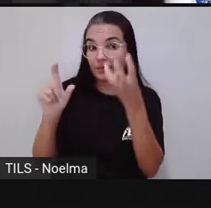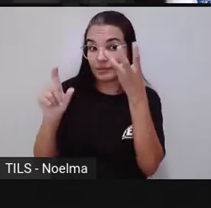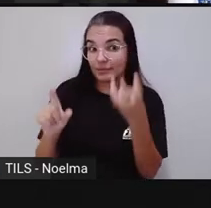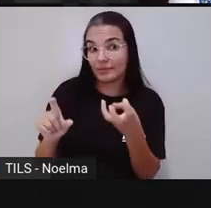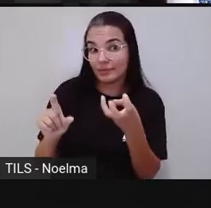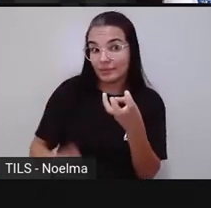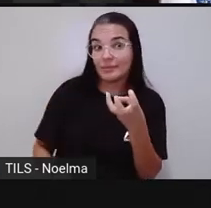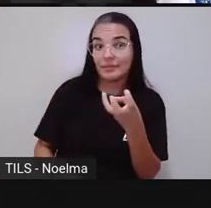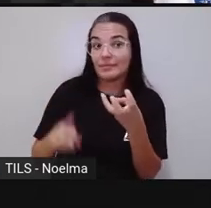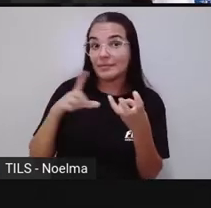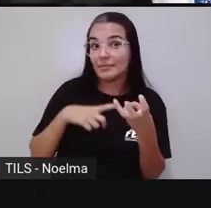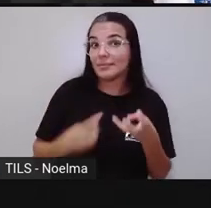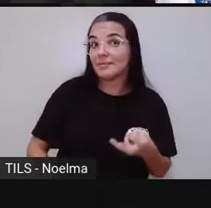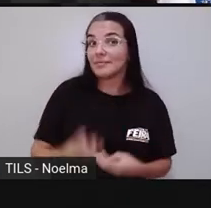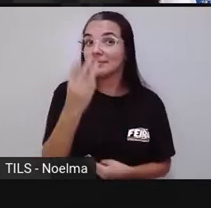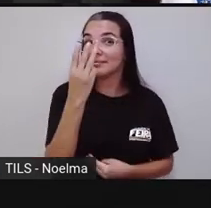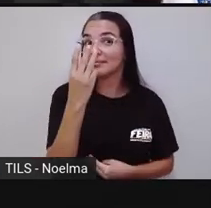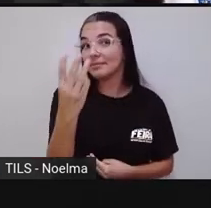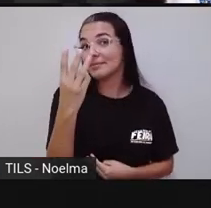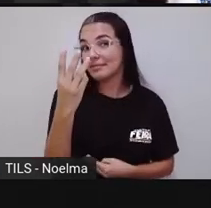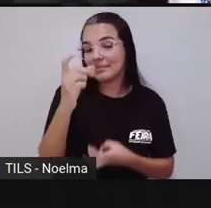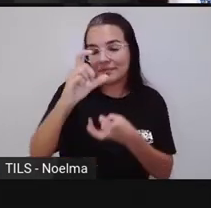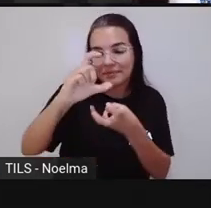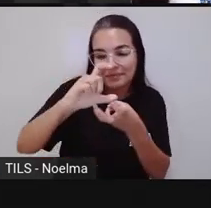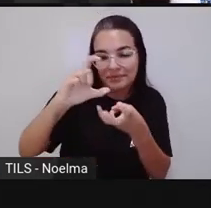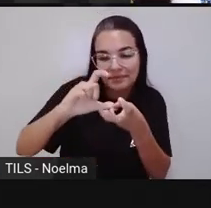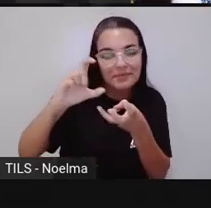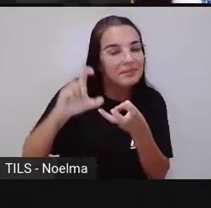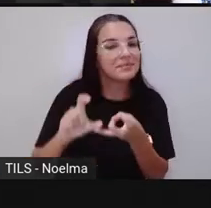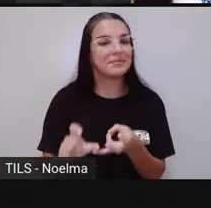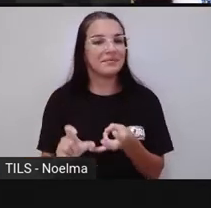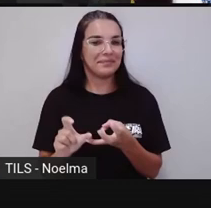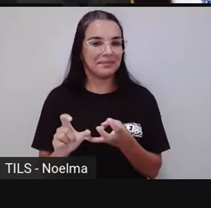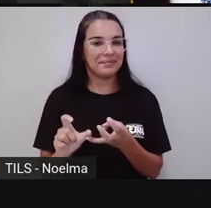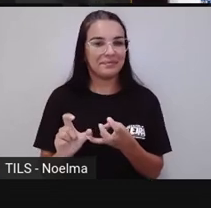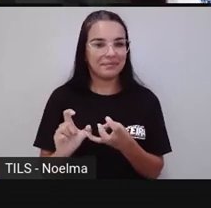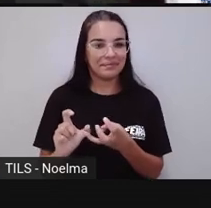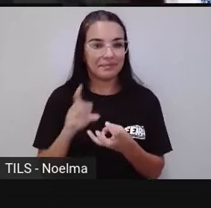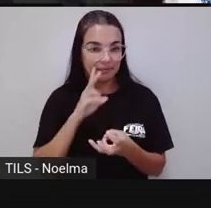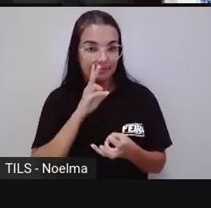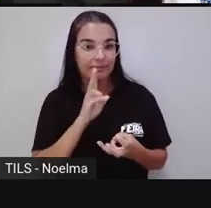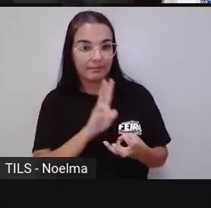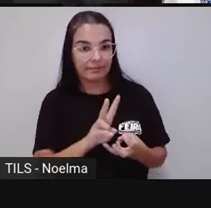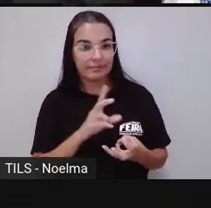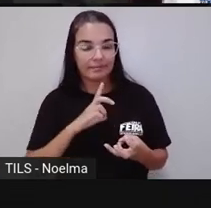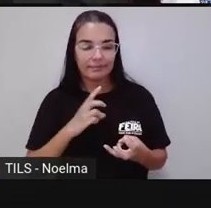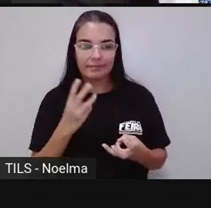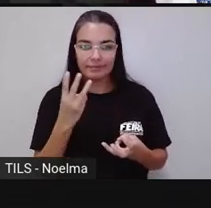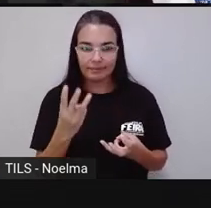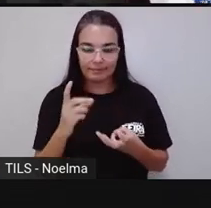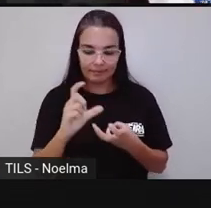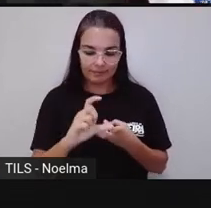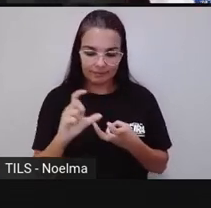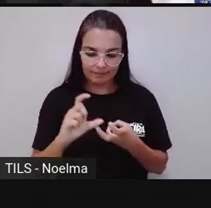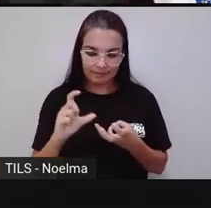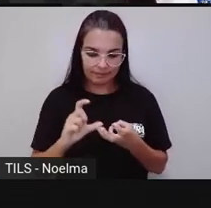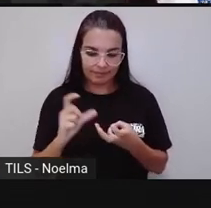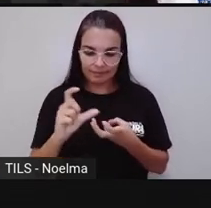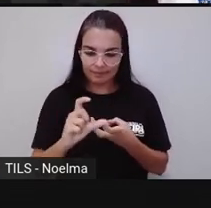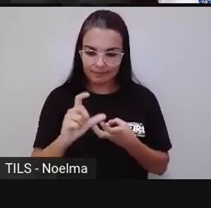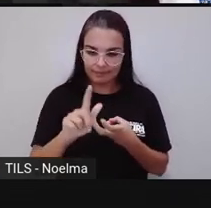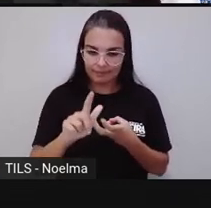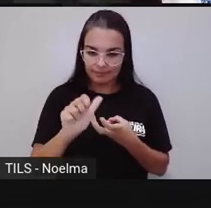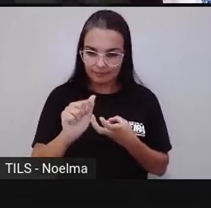identifica que lâmpada é uma palavra trisílaba. Tem três sílabas. Lã